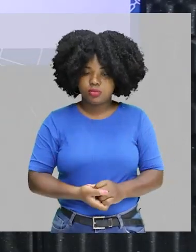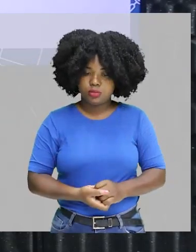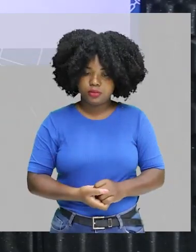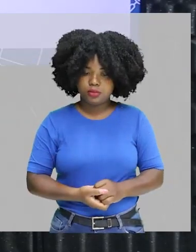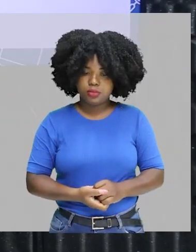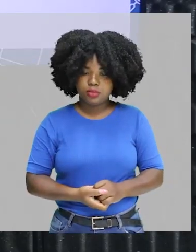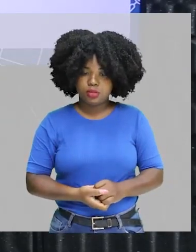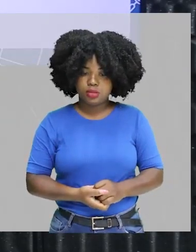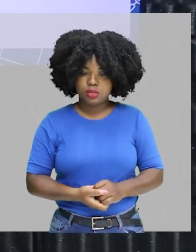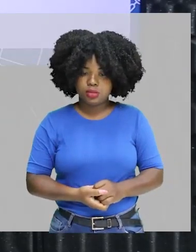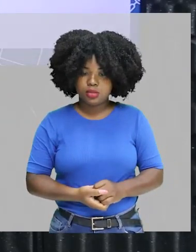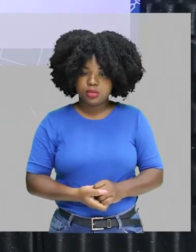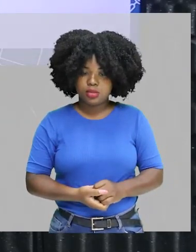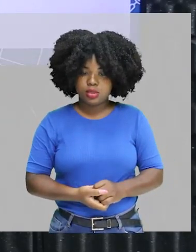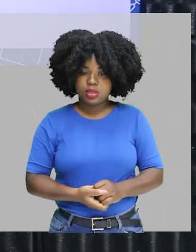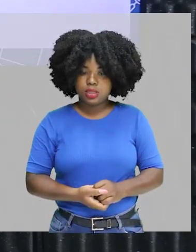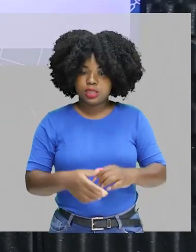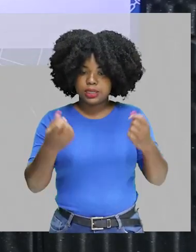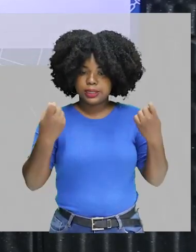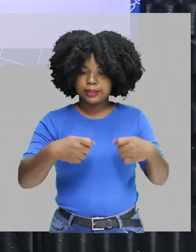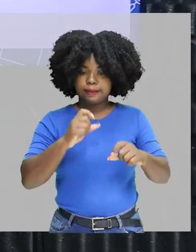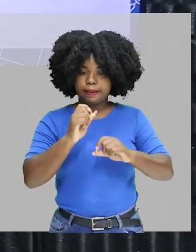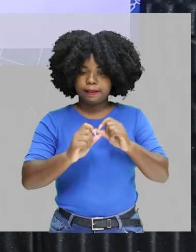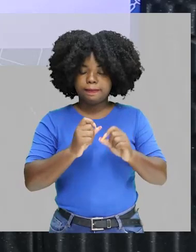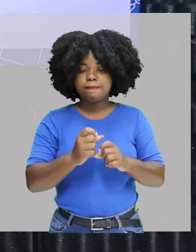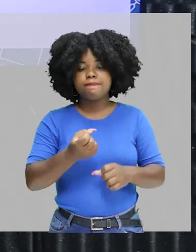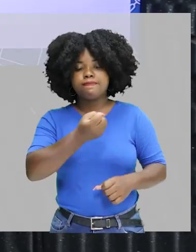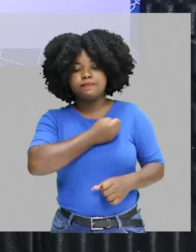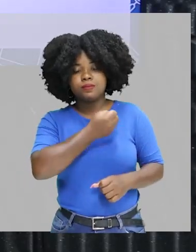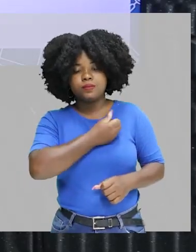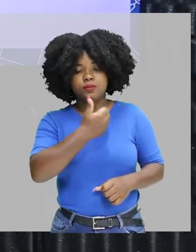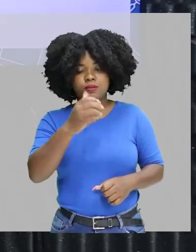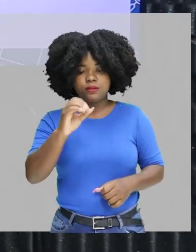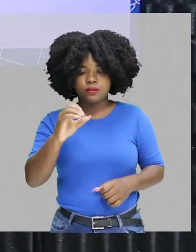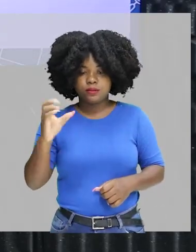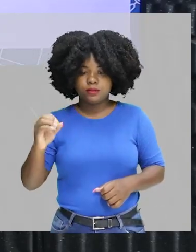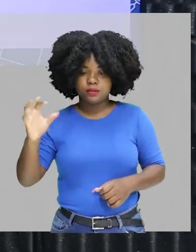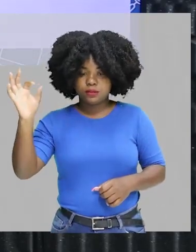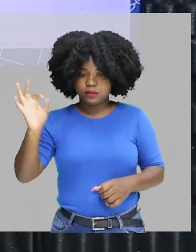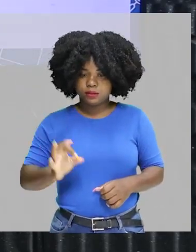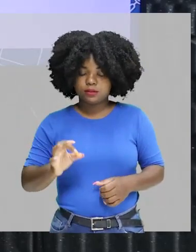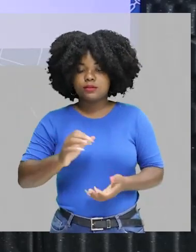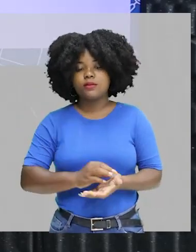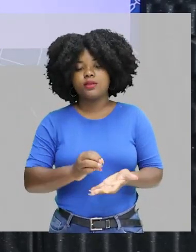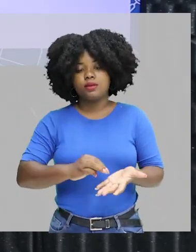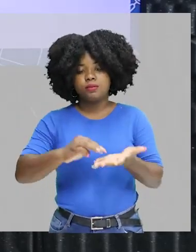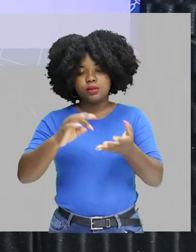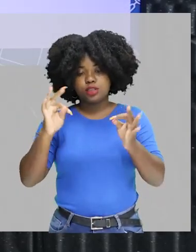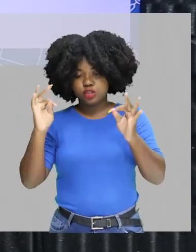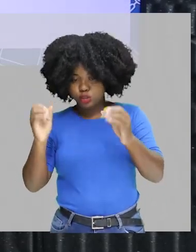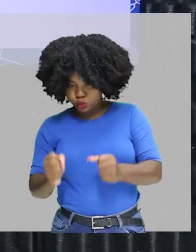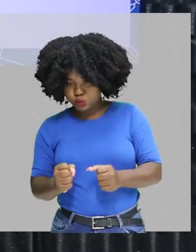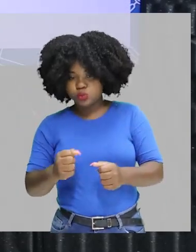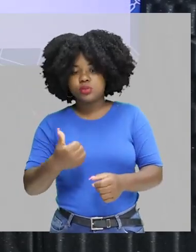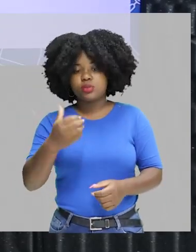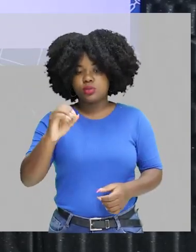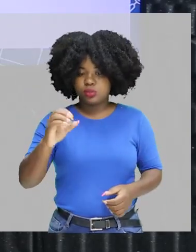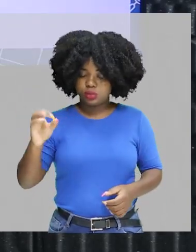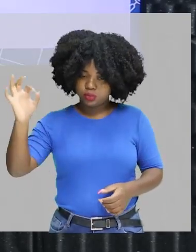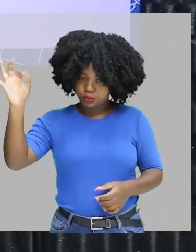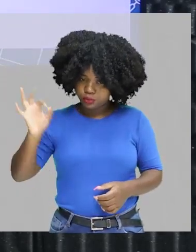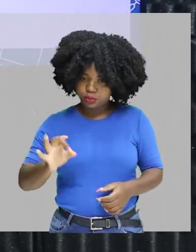Vamos partir, a gente tem que partir do valor de 100%, a massa total. Então, 100%,